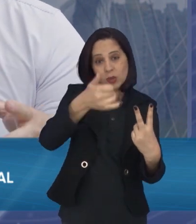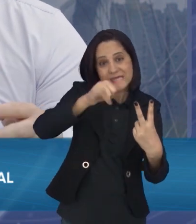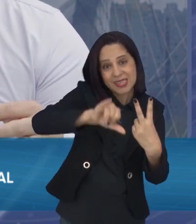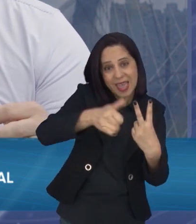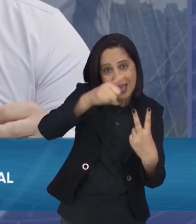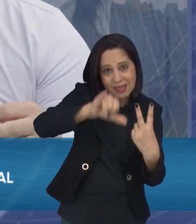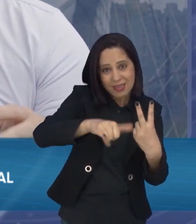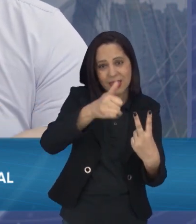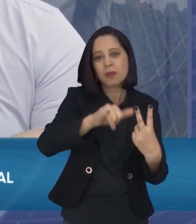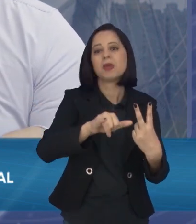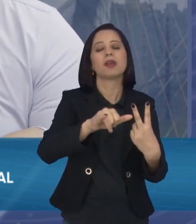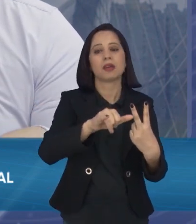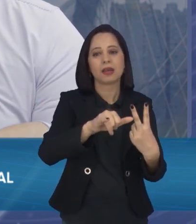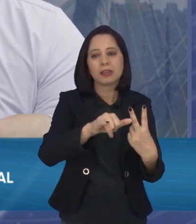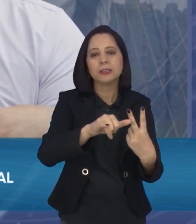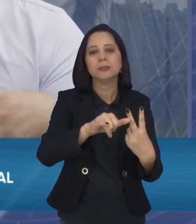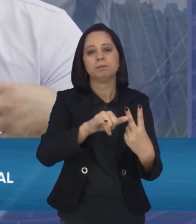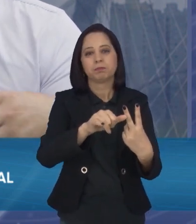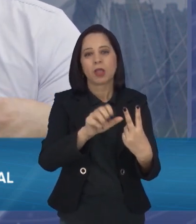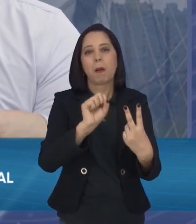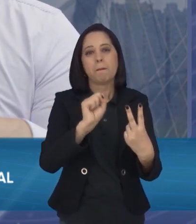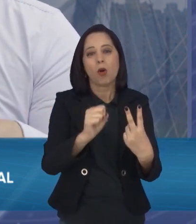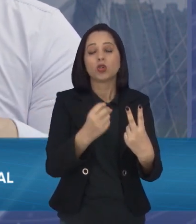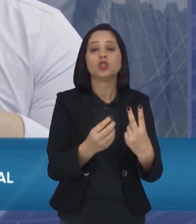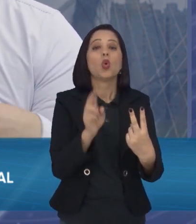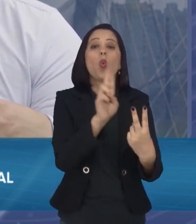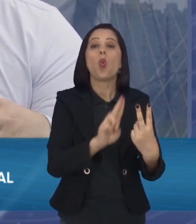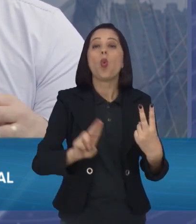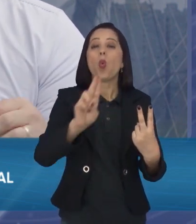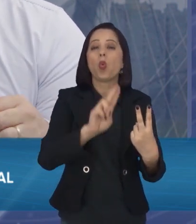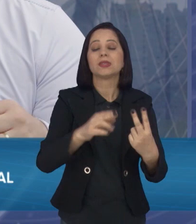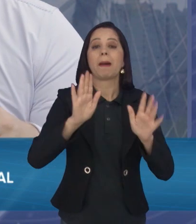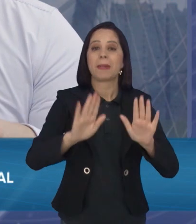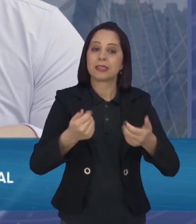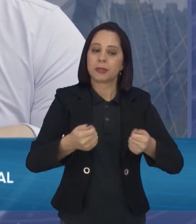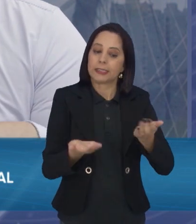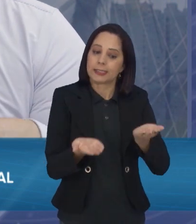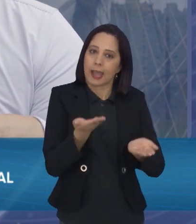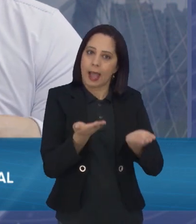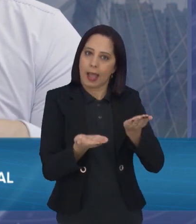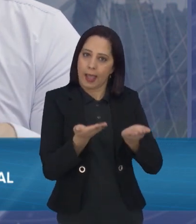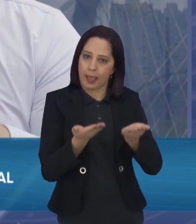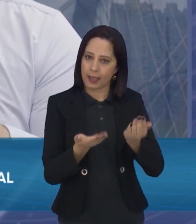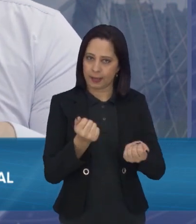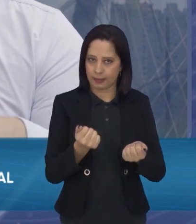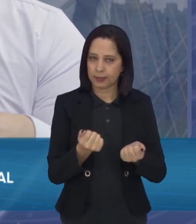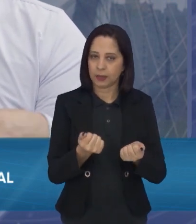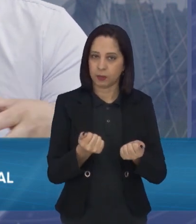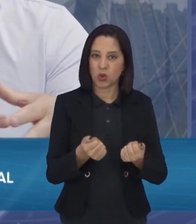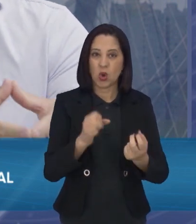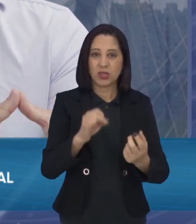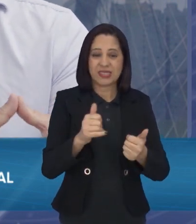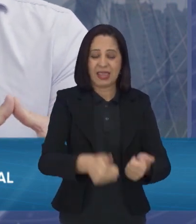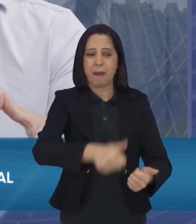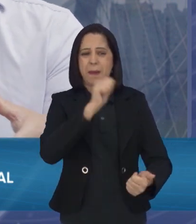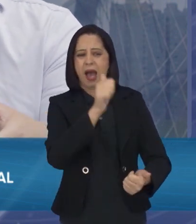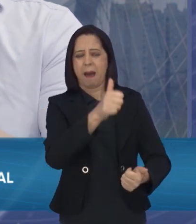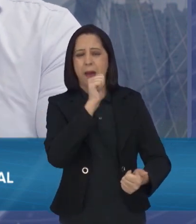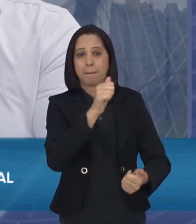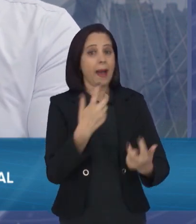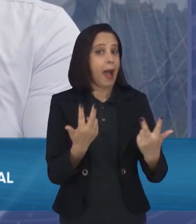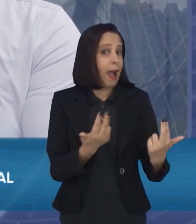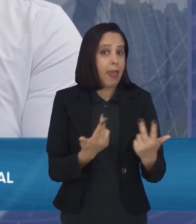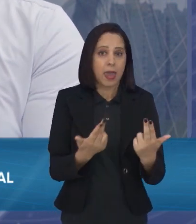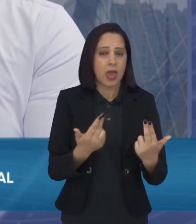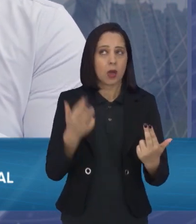muito na dosagem, tá? Eu tenho que me perder, eu tenho que não conhecer o produto que eu estou usando, tanto na criança, quanto no